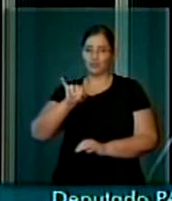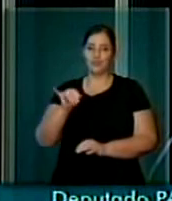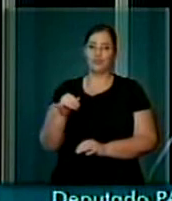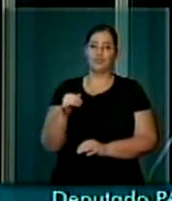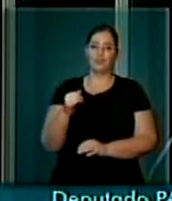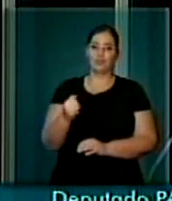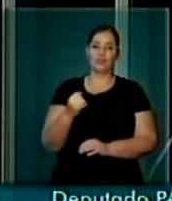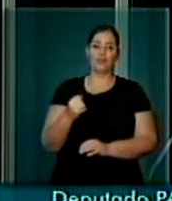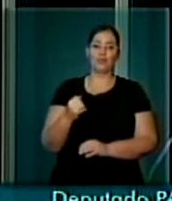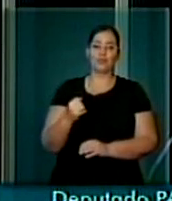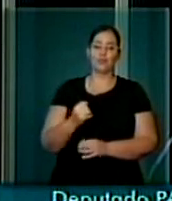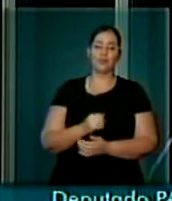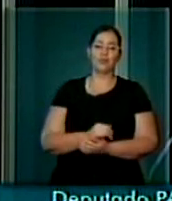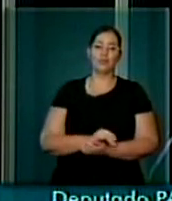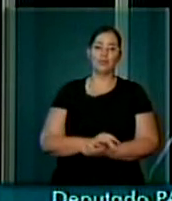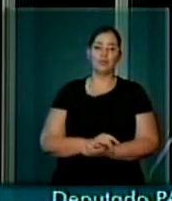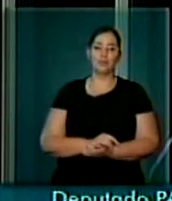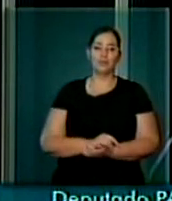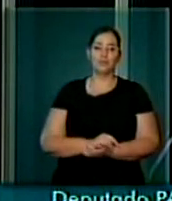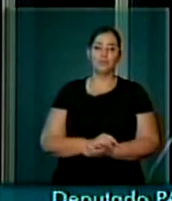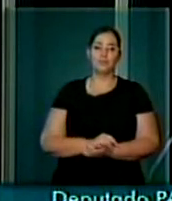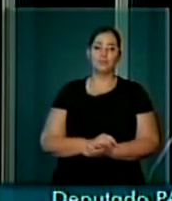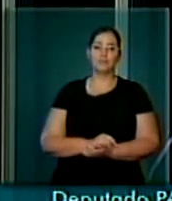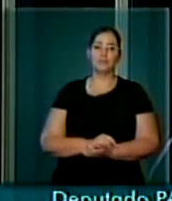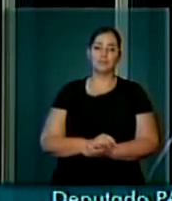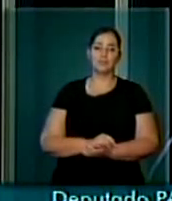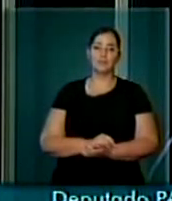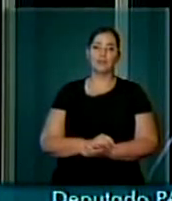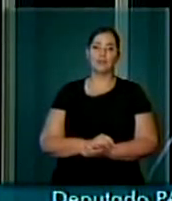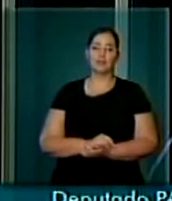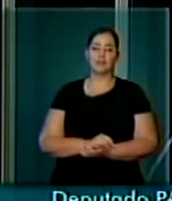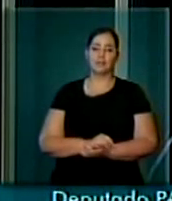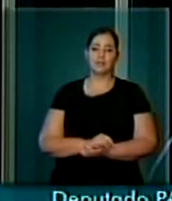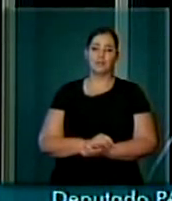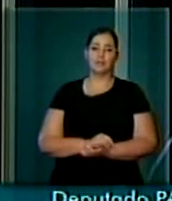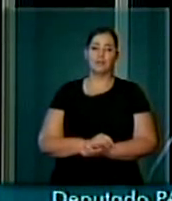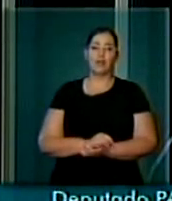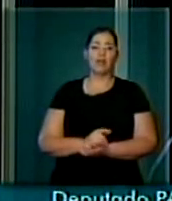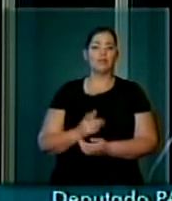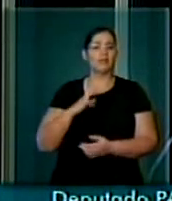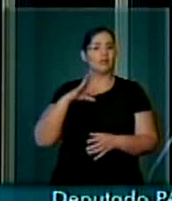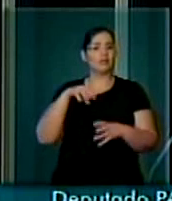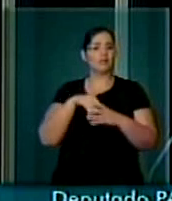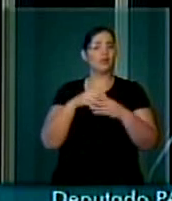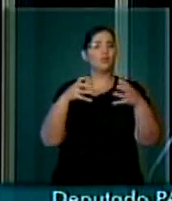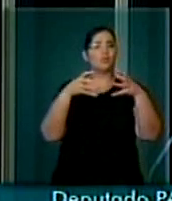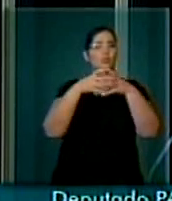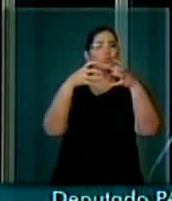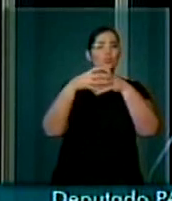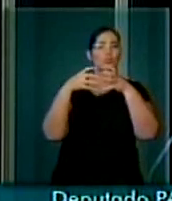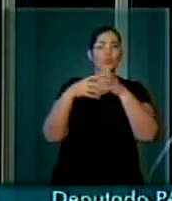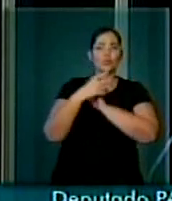o Conselho composto do presidente daquela corte, o eminente ministro César Asfor Rocha,